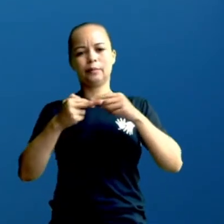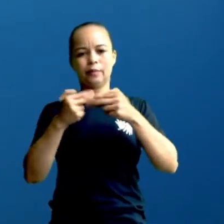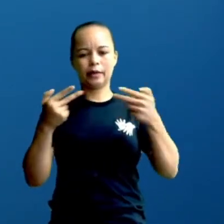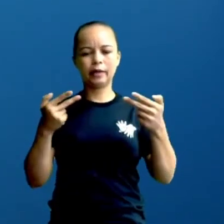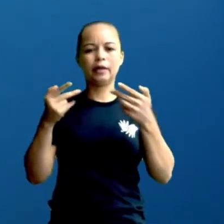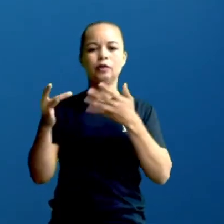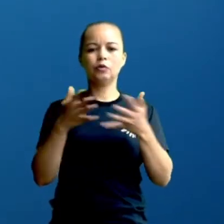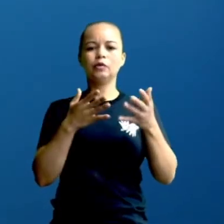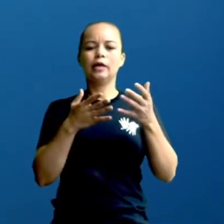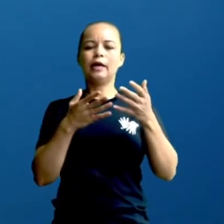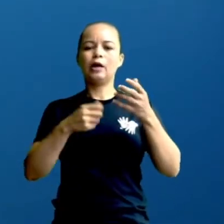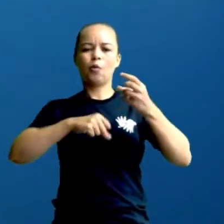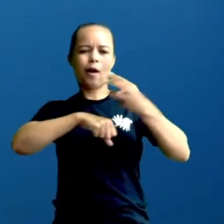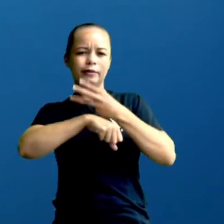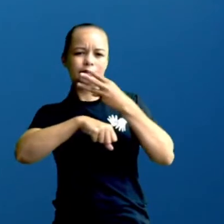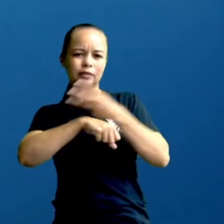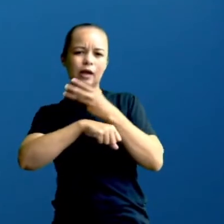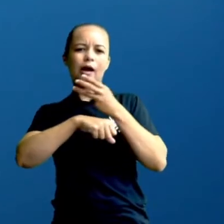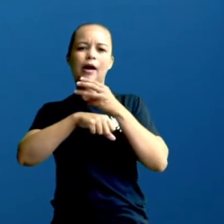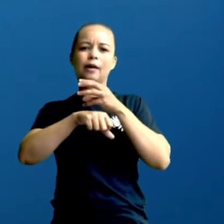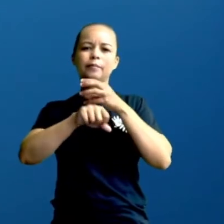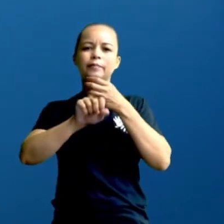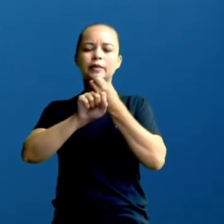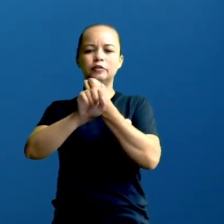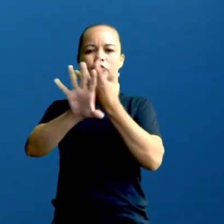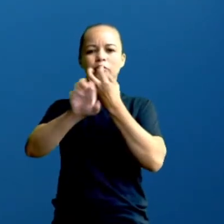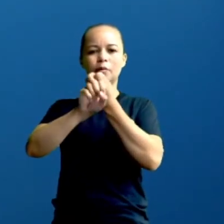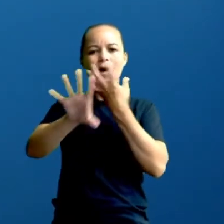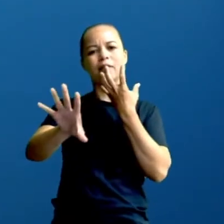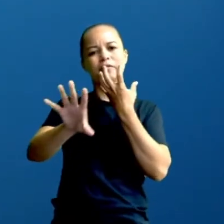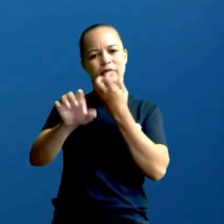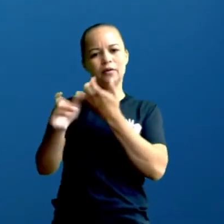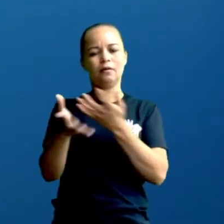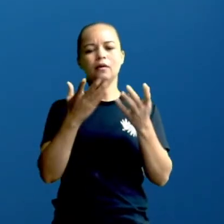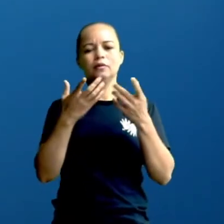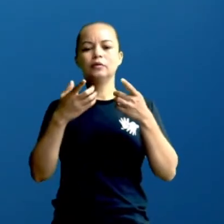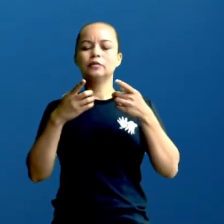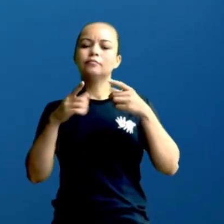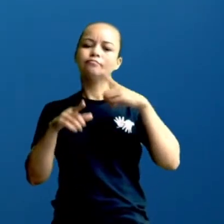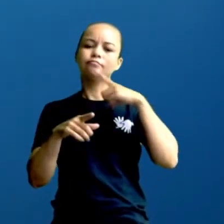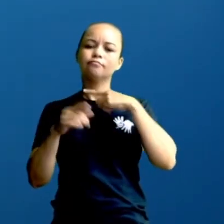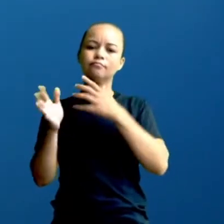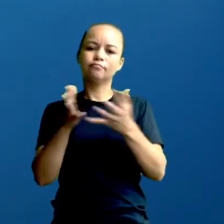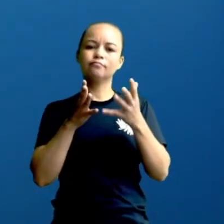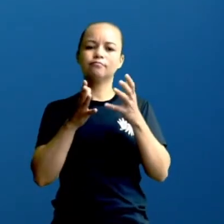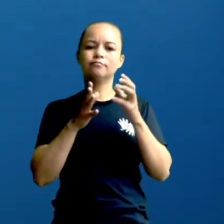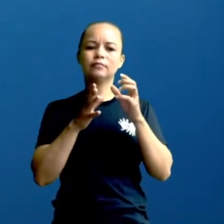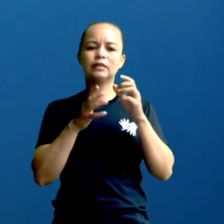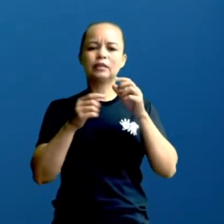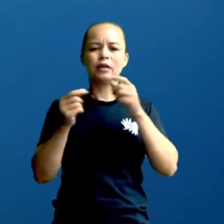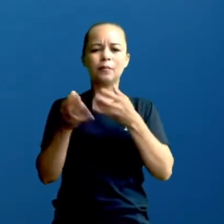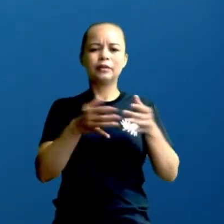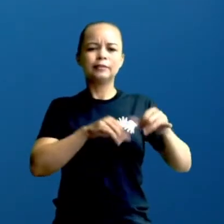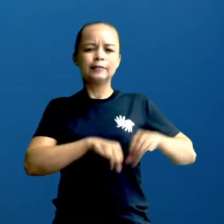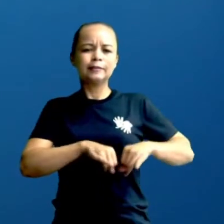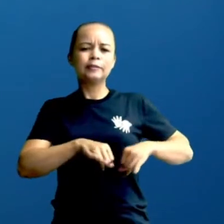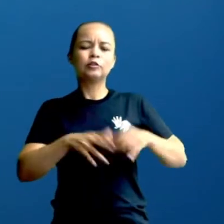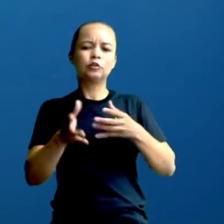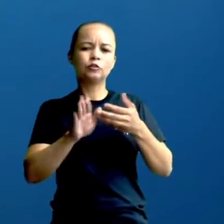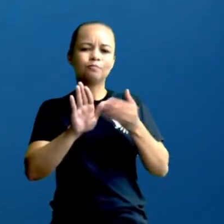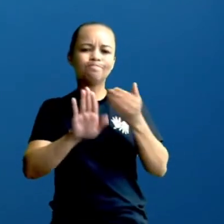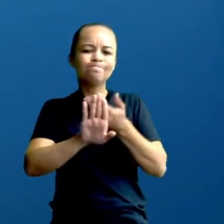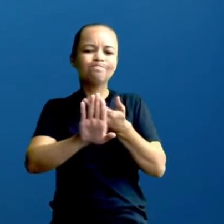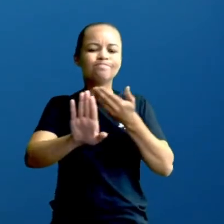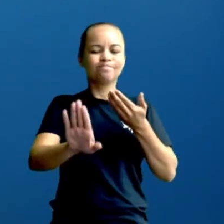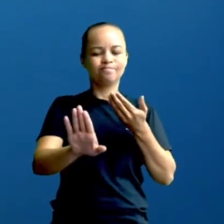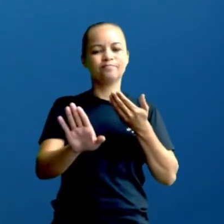chamada de vídeo, que facilitou, né, esse contato que estava tão distante, amenizando, né, esse sofrimento de distanciamento.